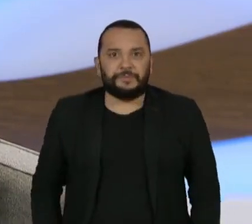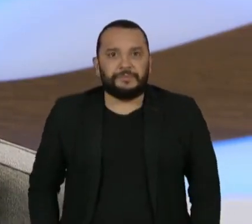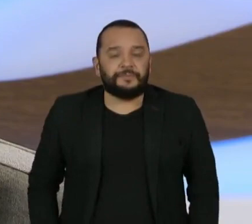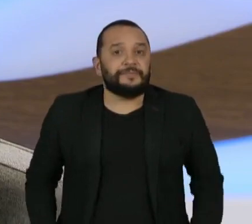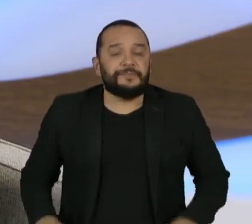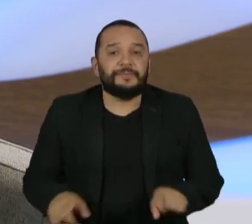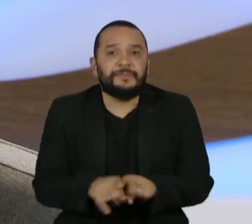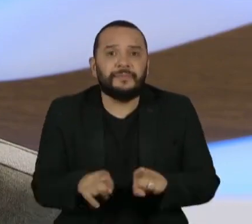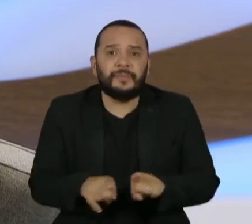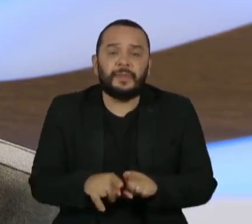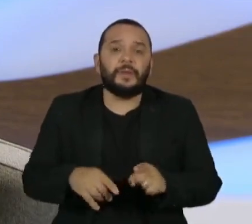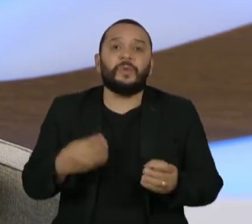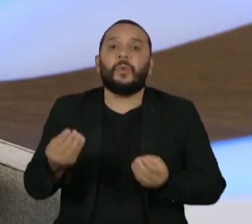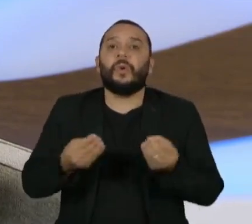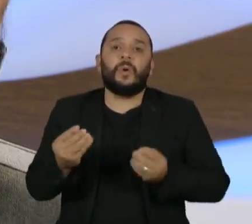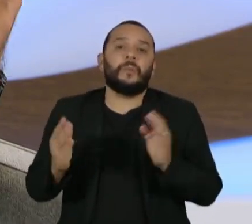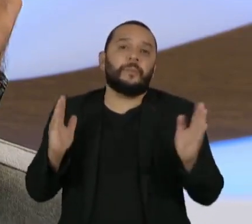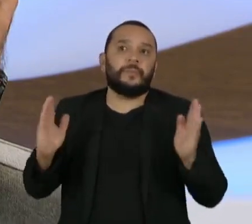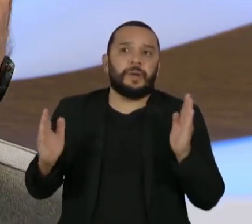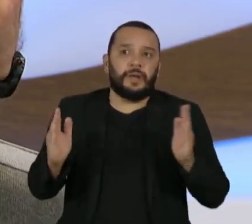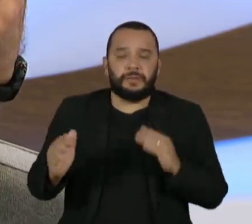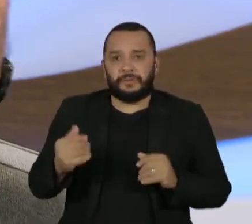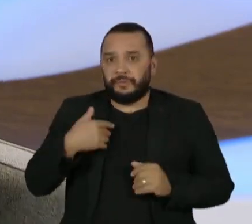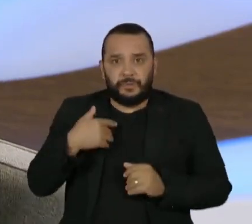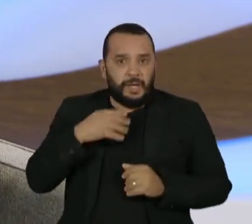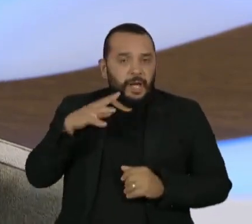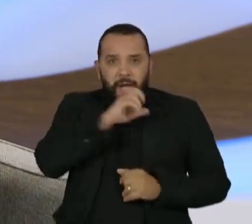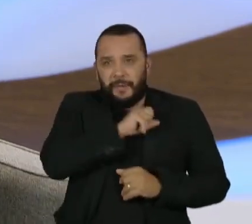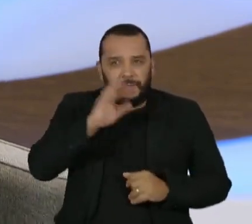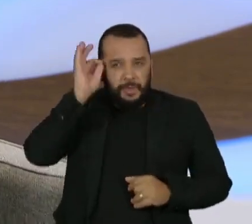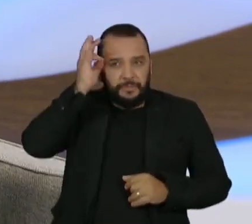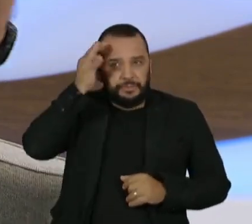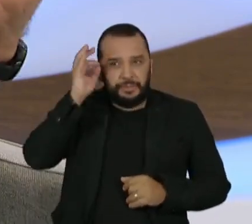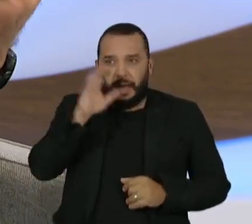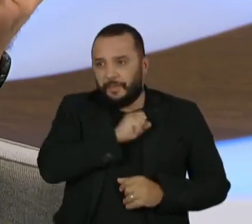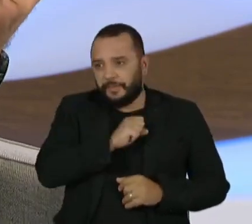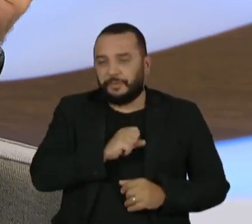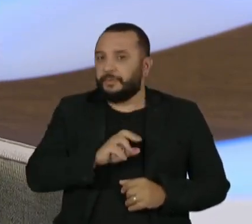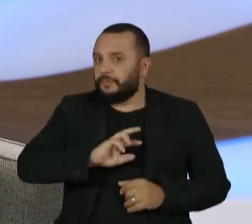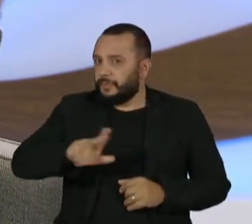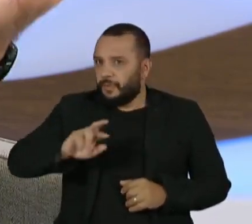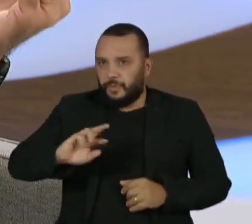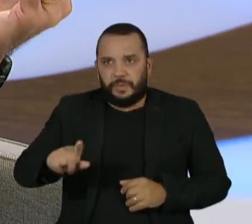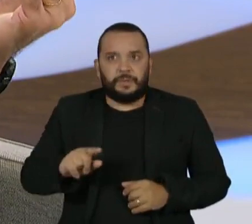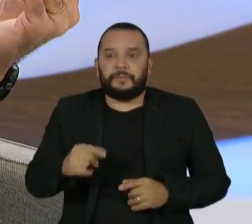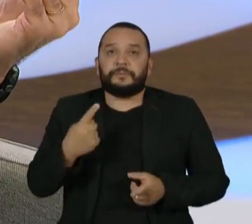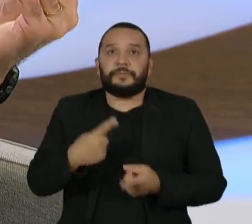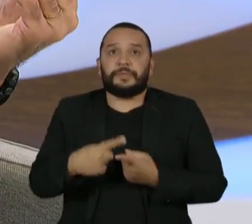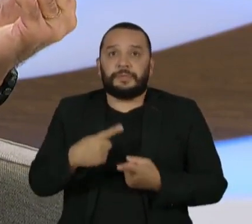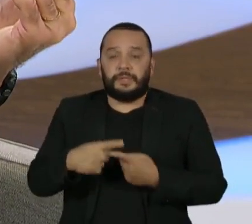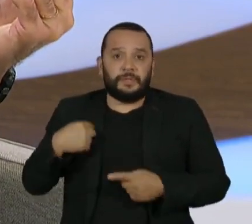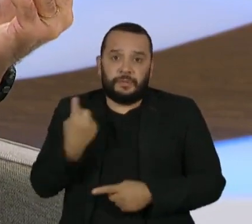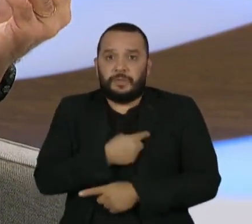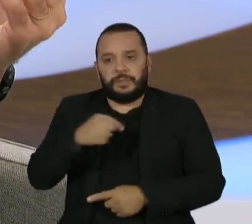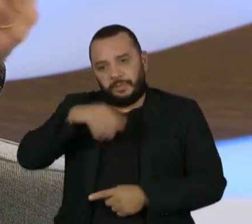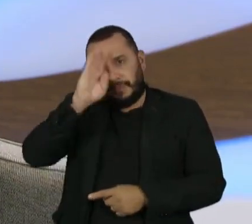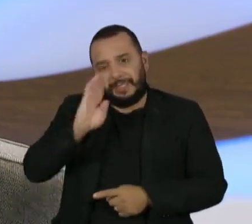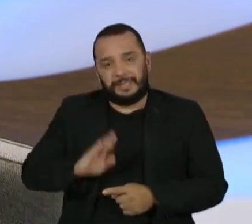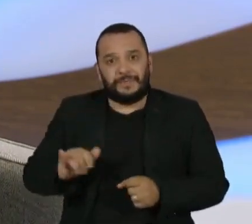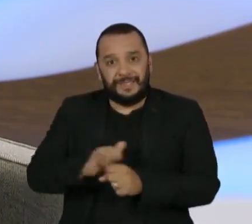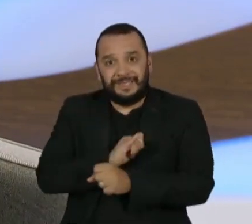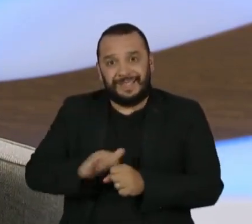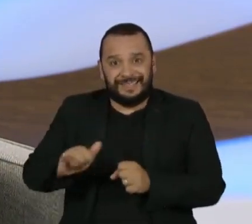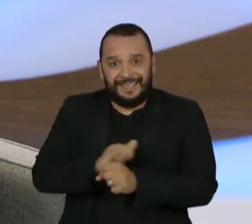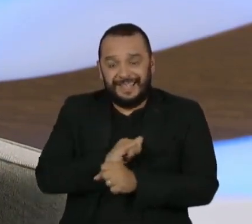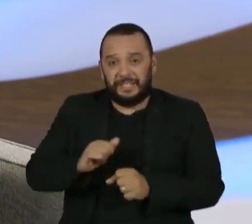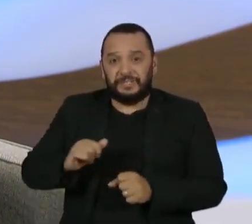queremos isso em que prazos? Porque não acontece como um Big Bang. Não é? A gente nunca teve uma estratégia brasileira para inteligência artificial. Aí,